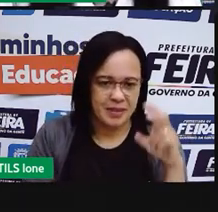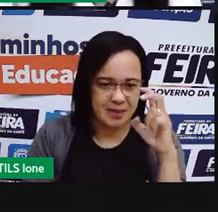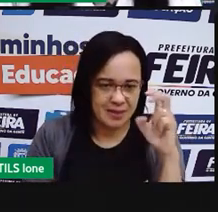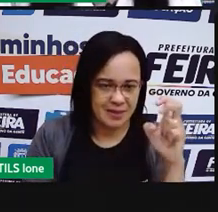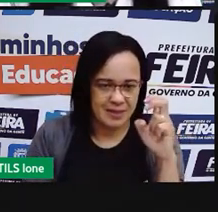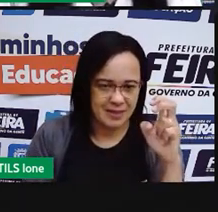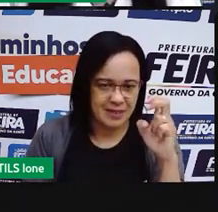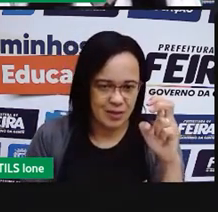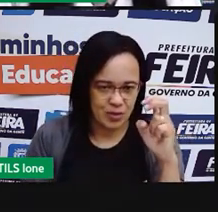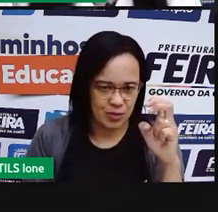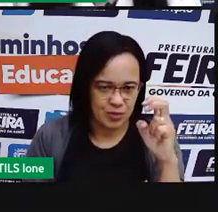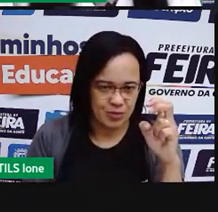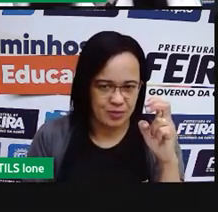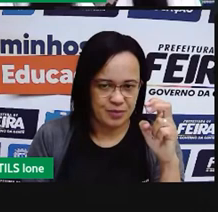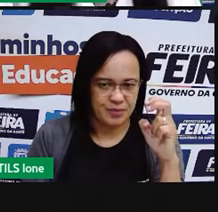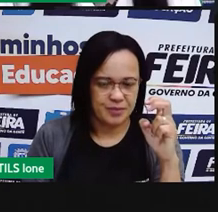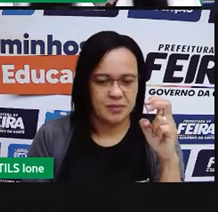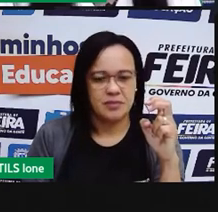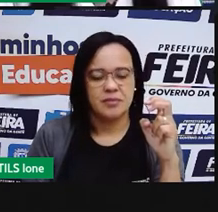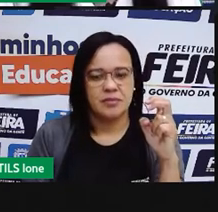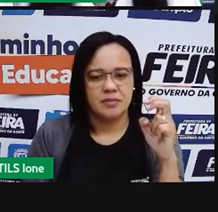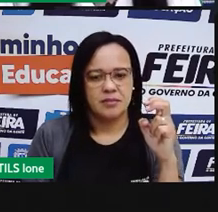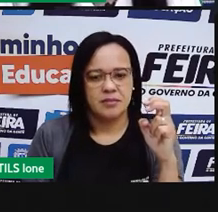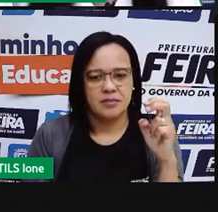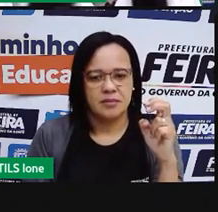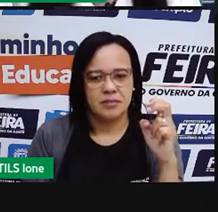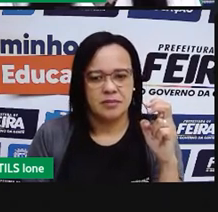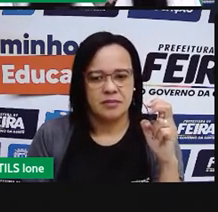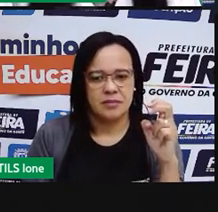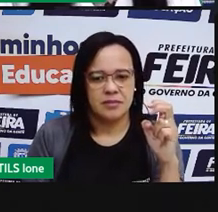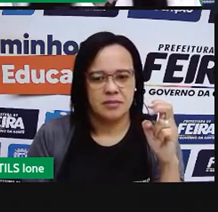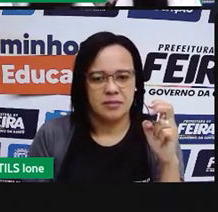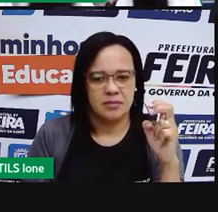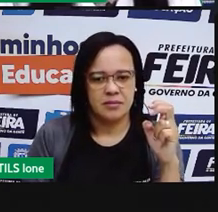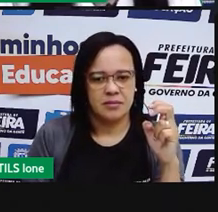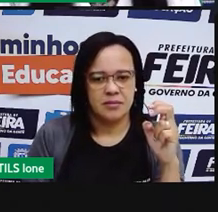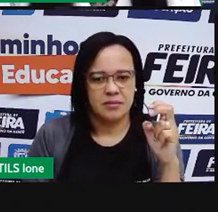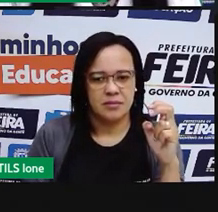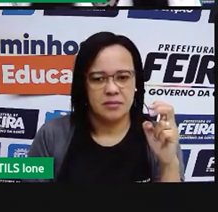baldes. Olha, o número cinco aqui na definição dessa quantidade.